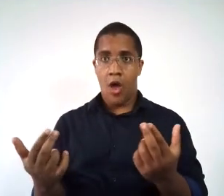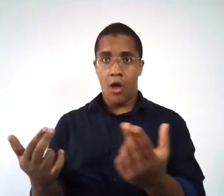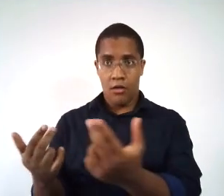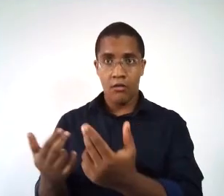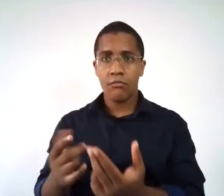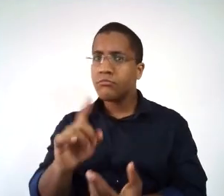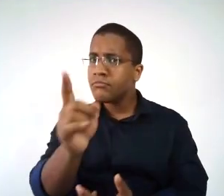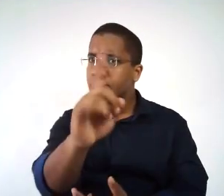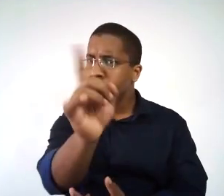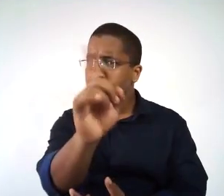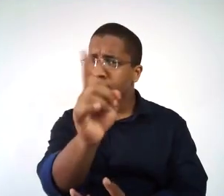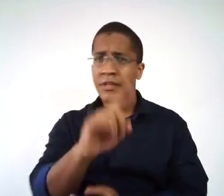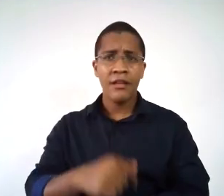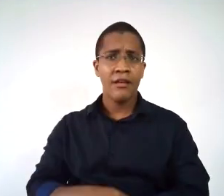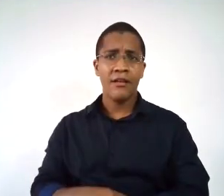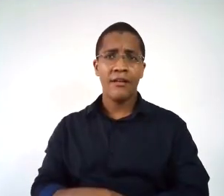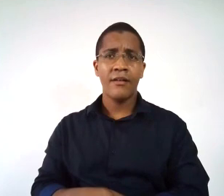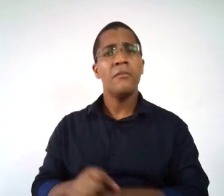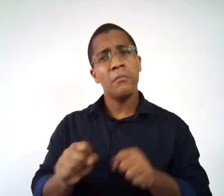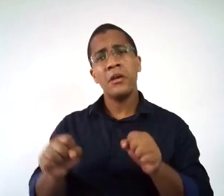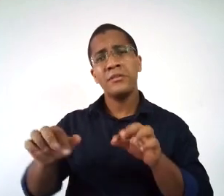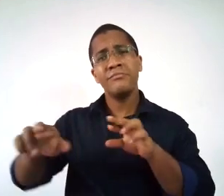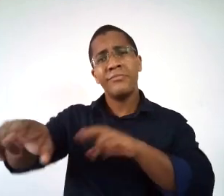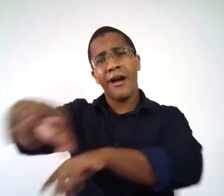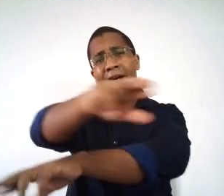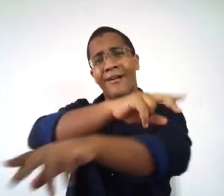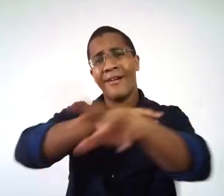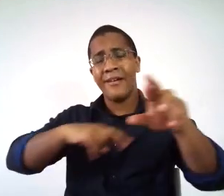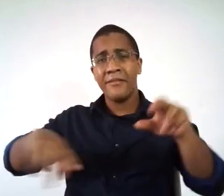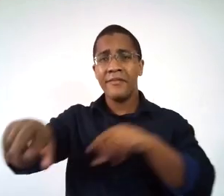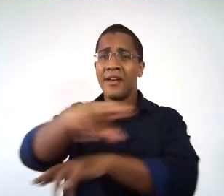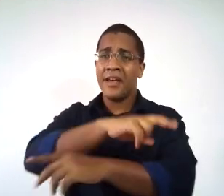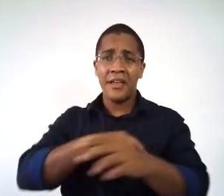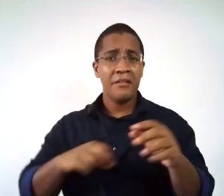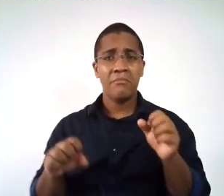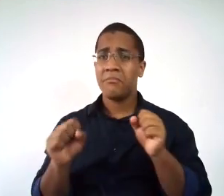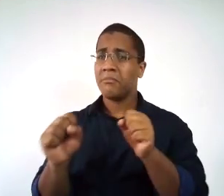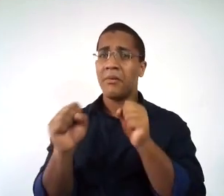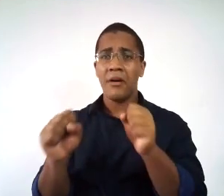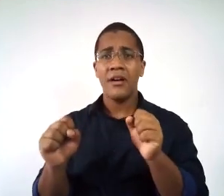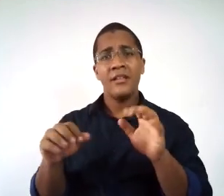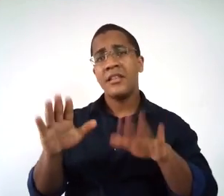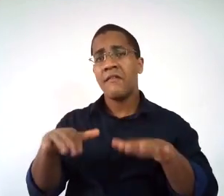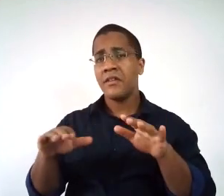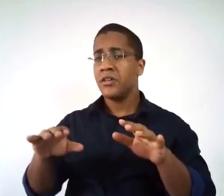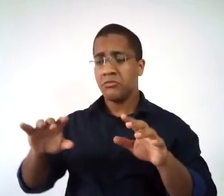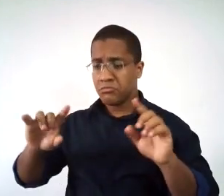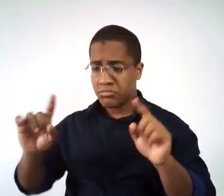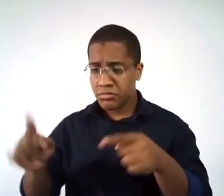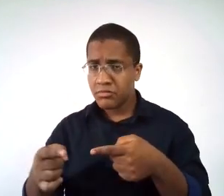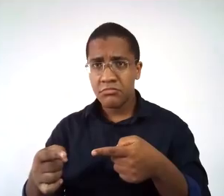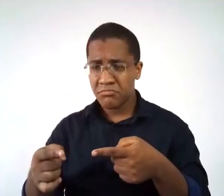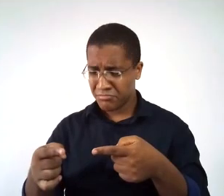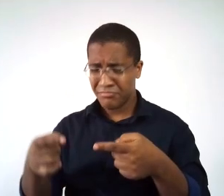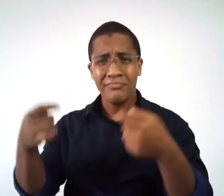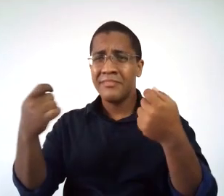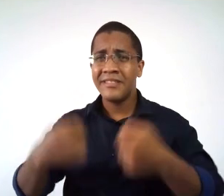ser modificada ou até mesmo aquele jogo pode ser vivenciado sem ter uma competição.